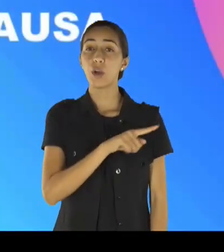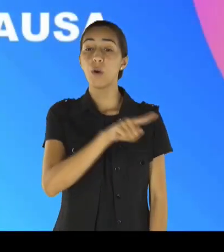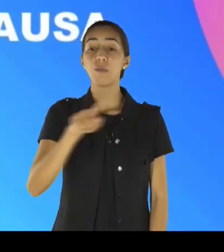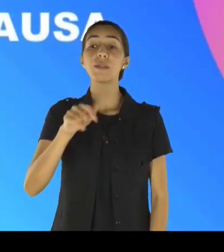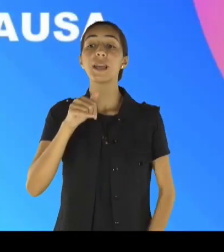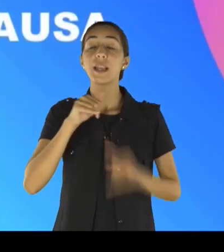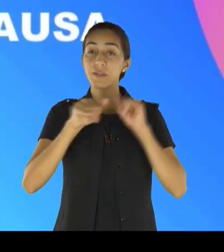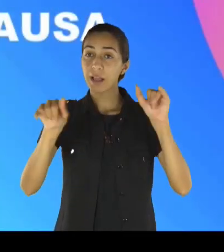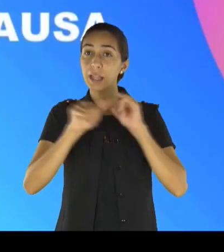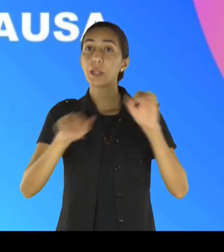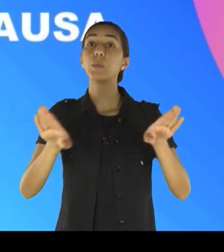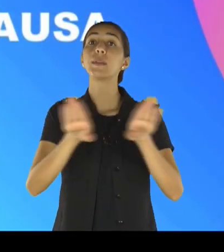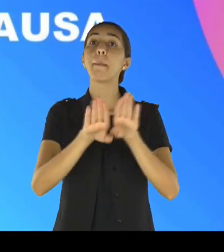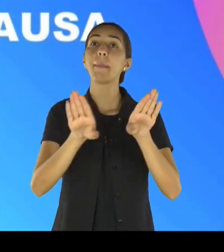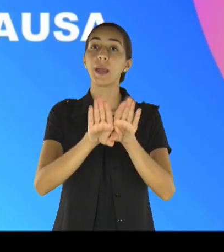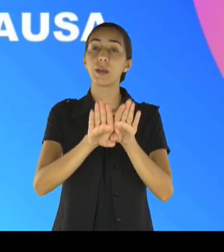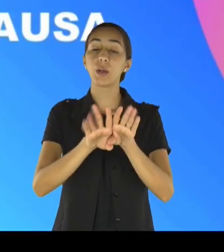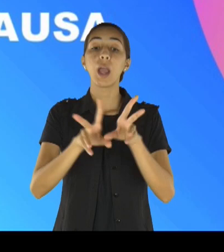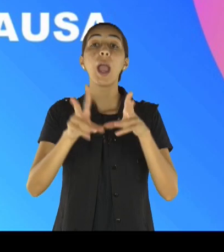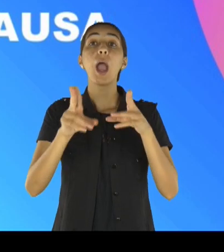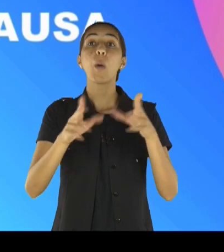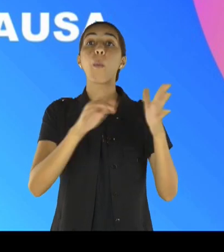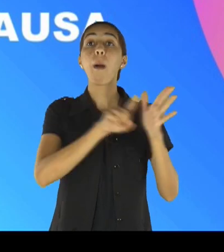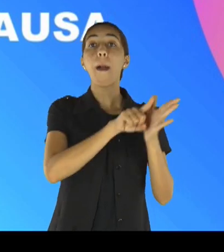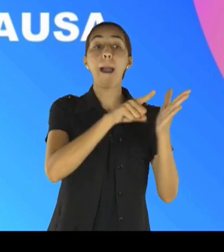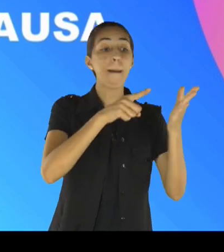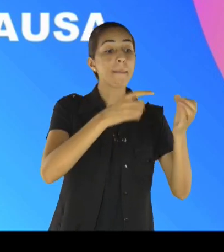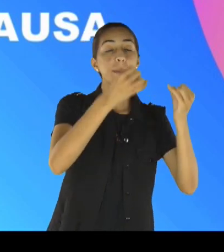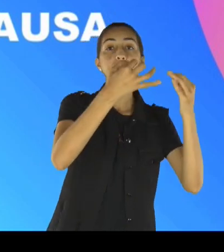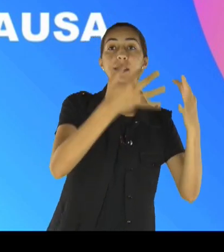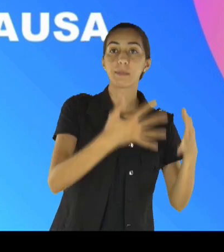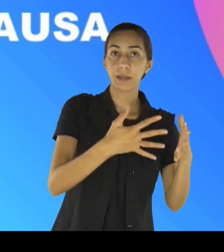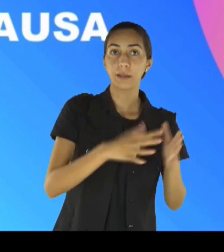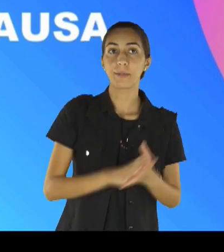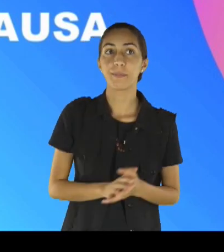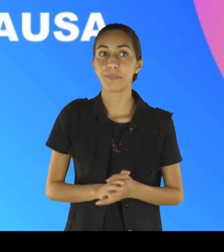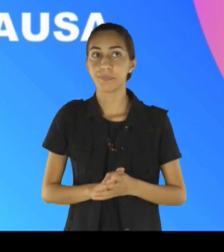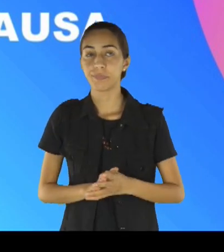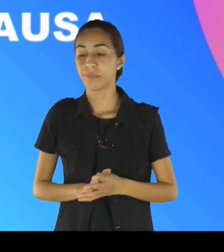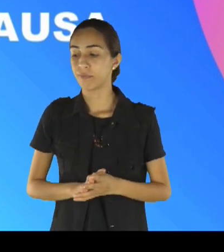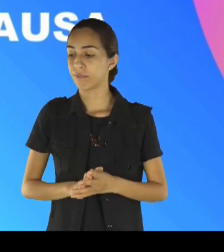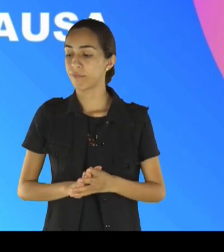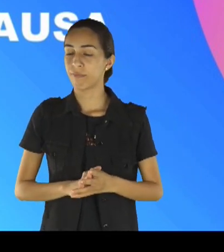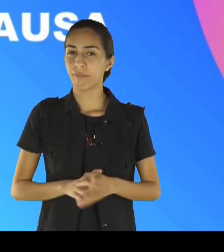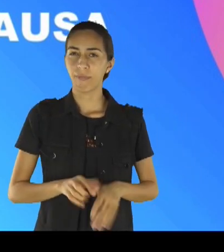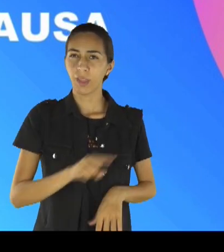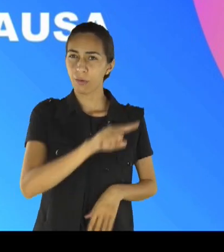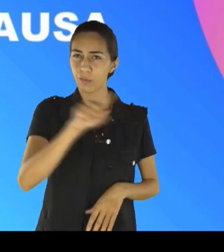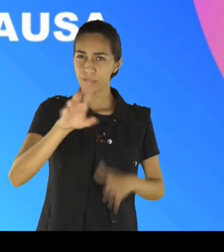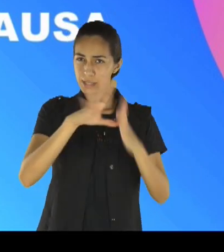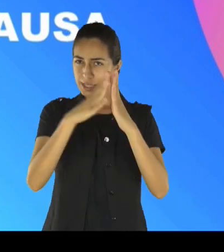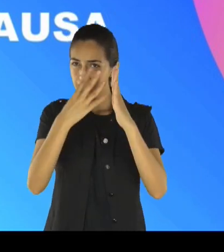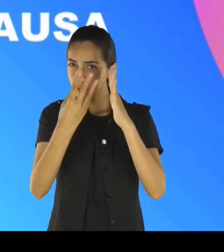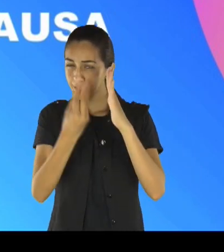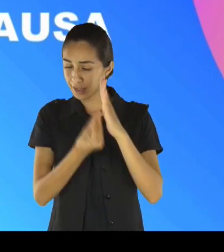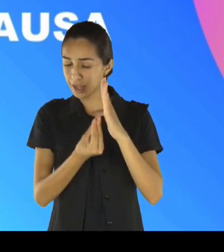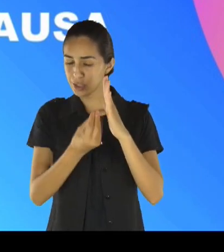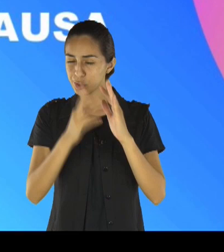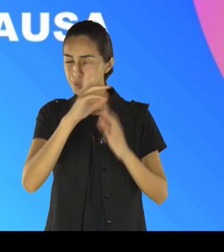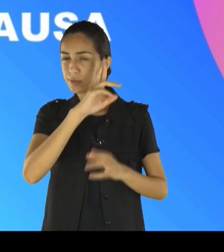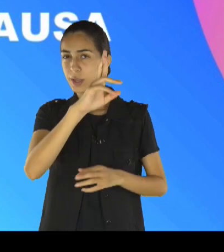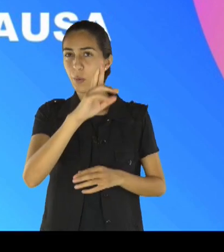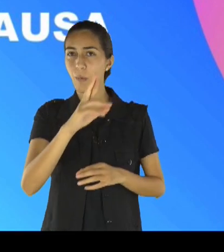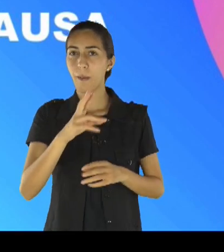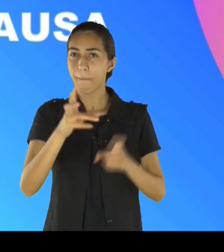ouça, escute igreja, escute igreja, Senhor Jesus, hoje vocês vão